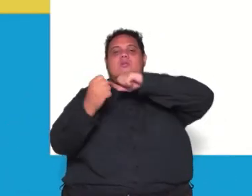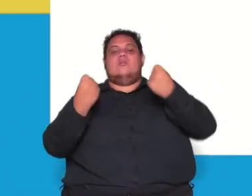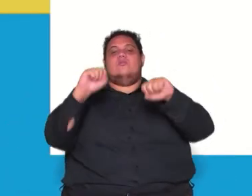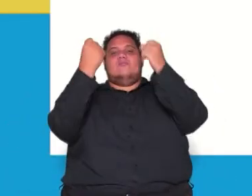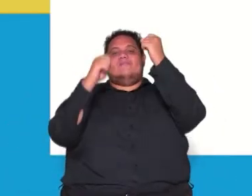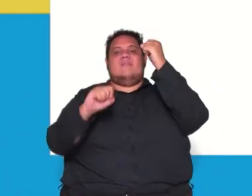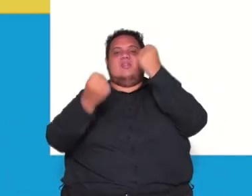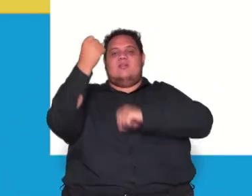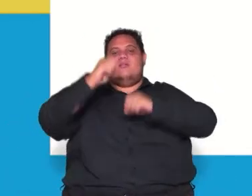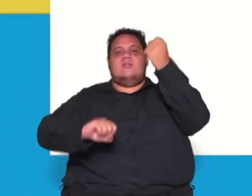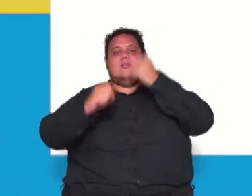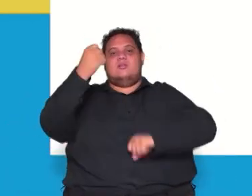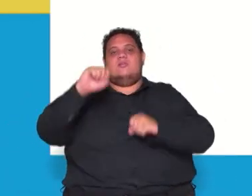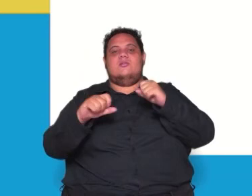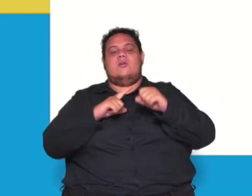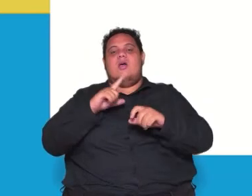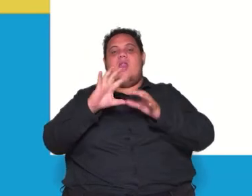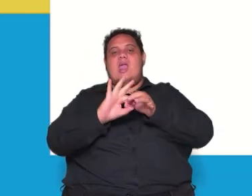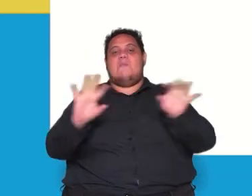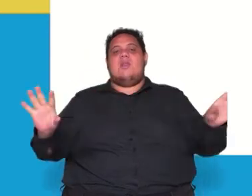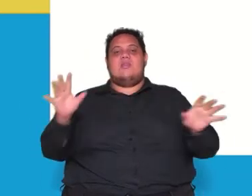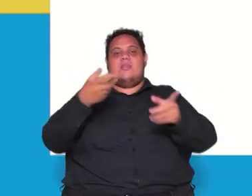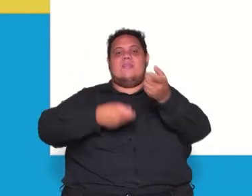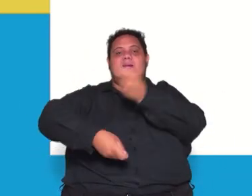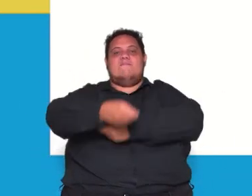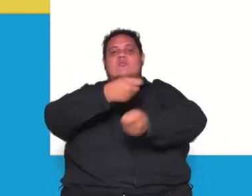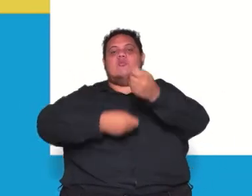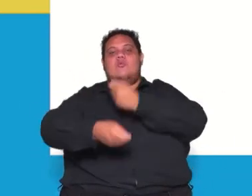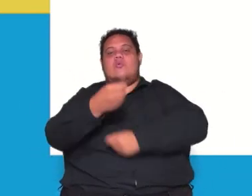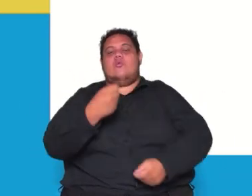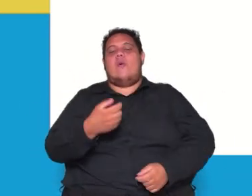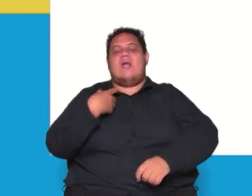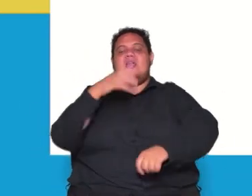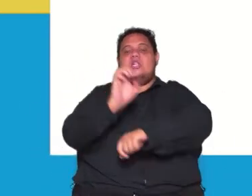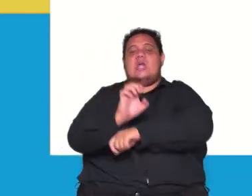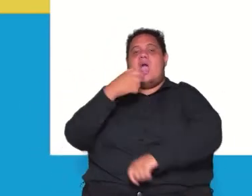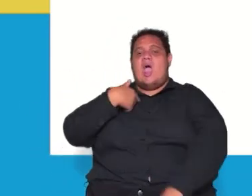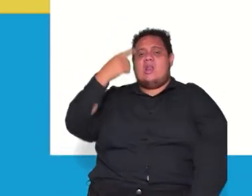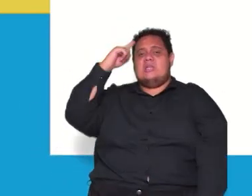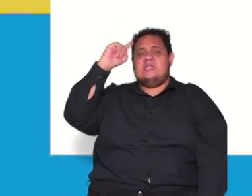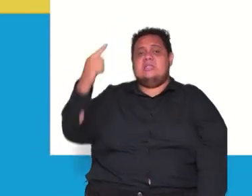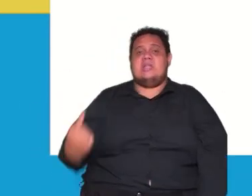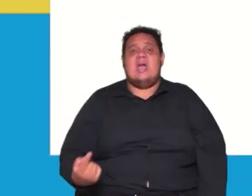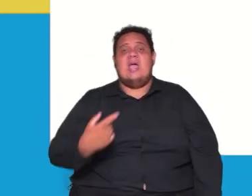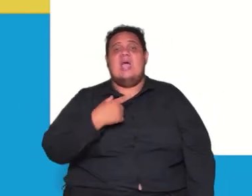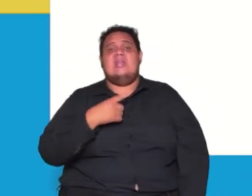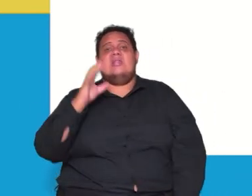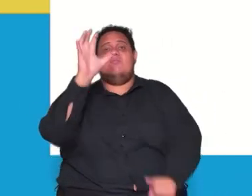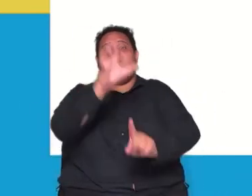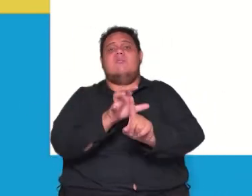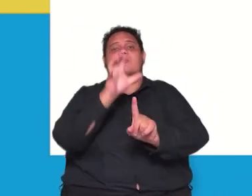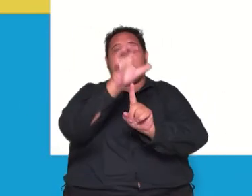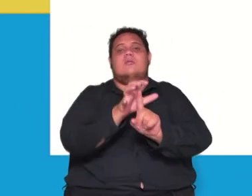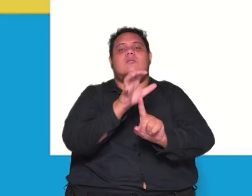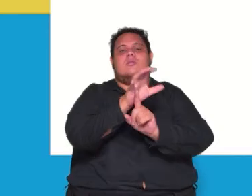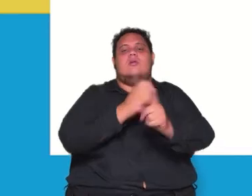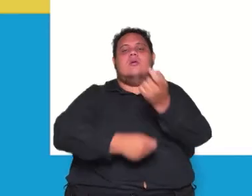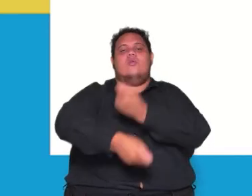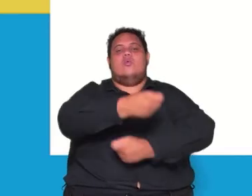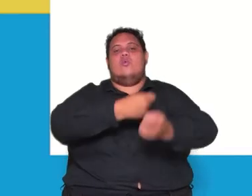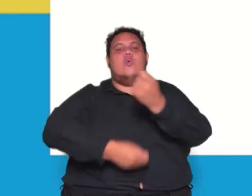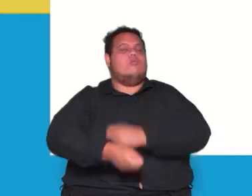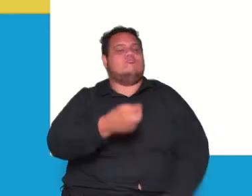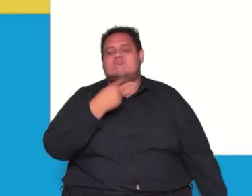econômico tá a ideia do estado mínimo a ideia do estado interferir o mínimo possível na economia